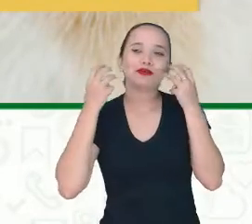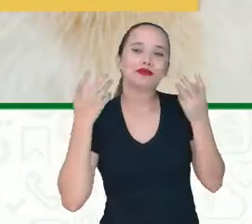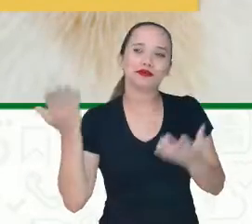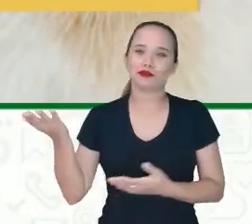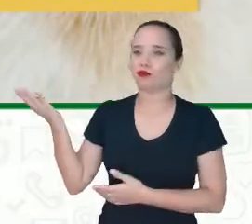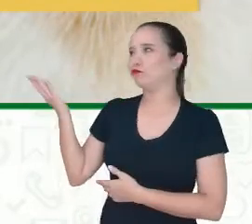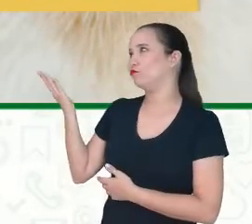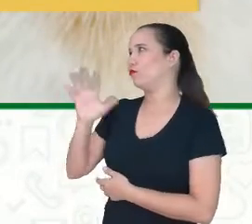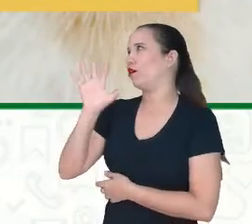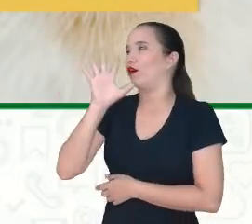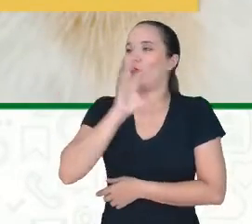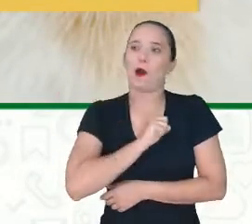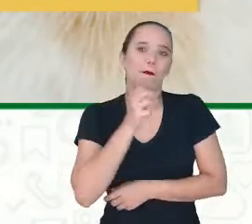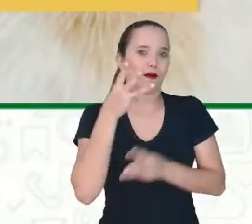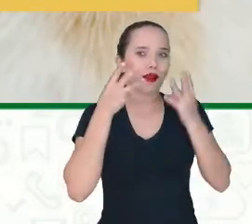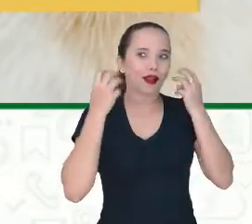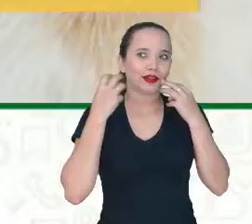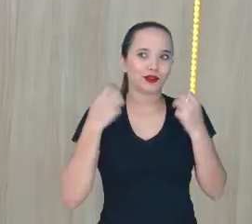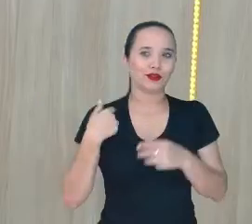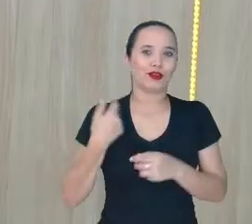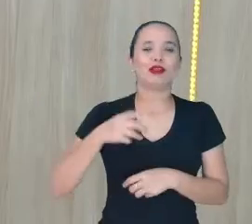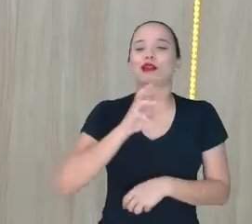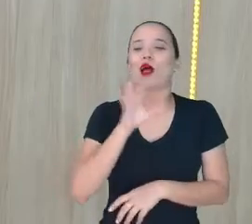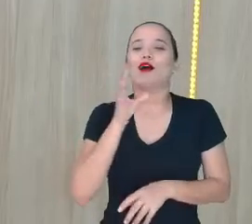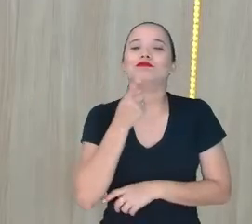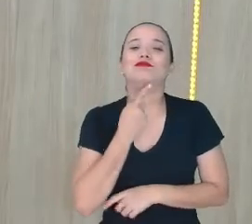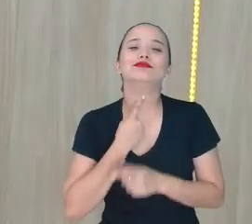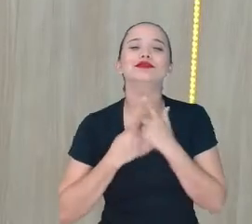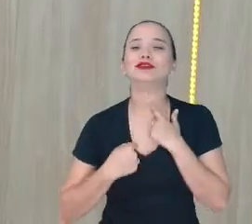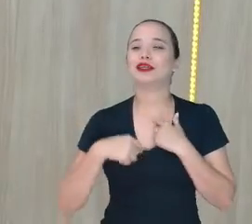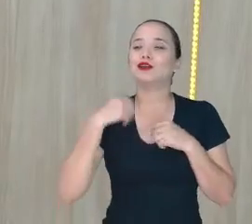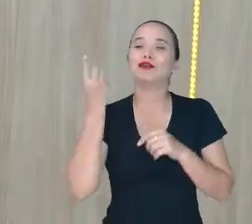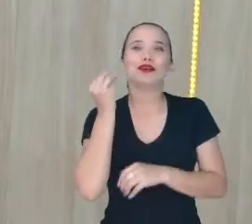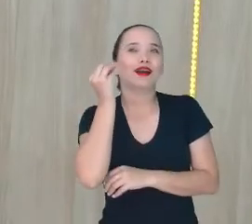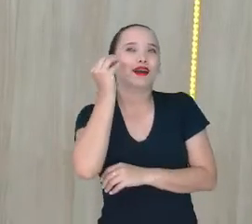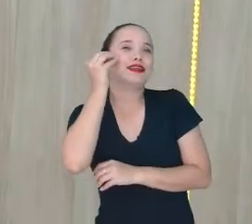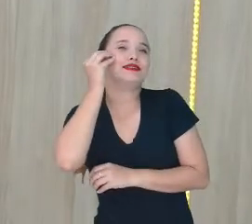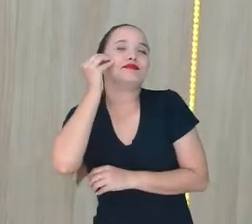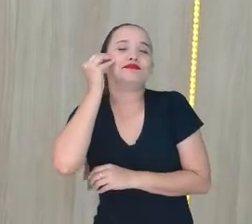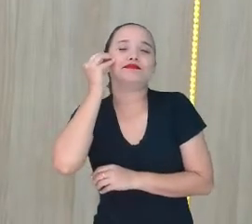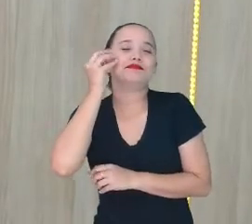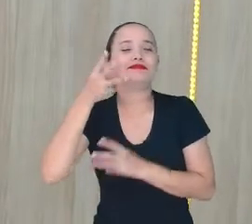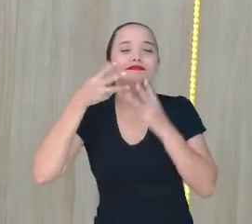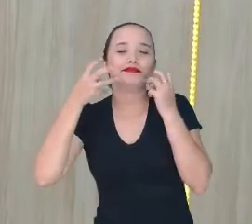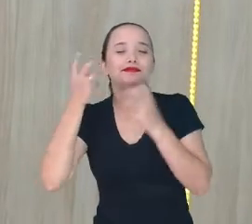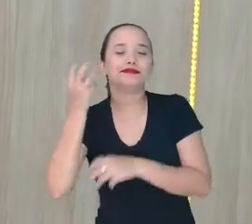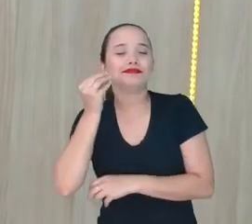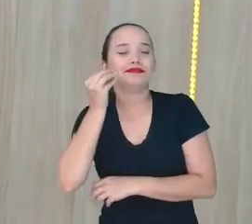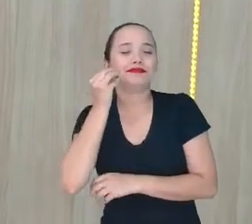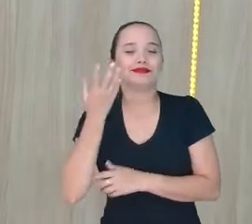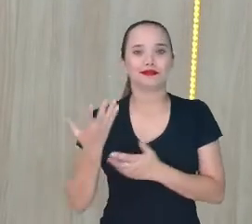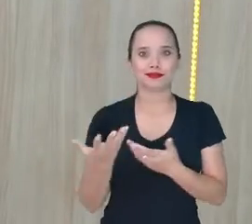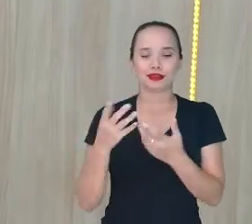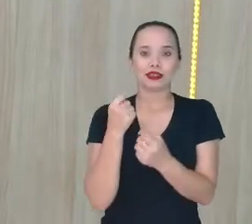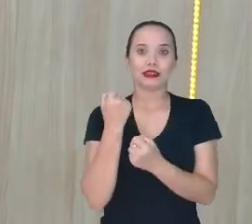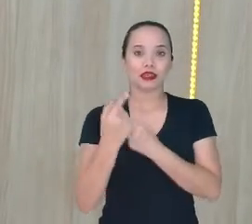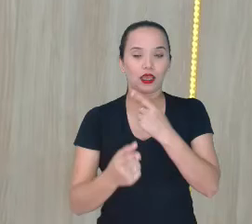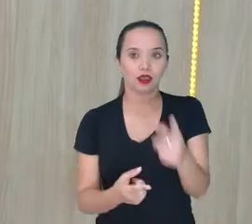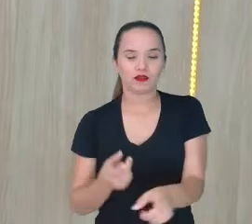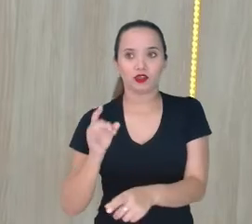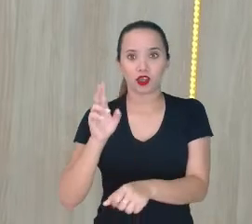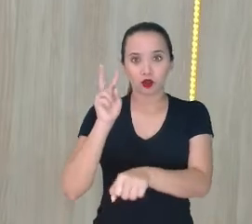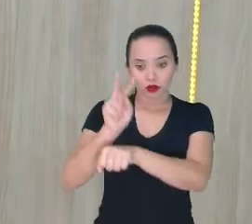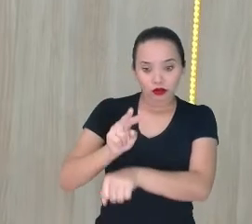Adoro gatinho Chega da vontade De ficar aqui Levando o cheirinho Dele Do gatinho E aí muitas vezes A pessoa só